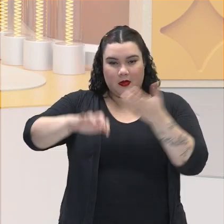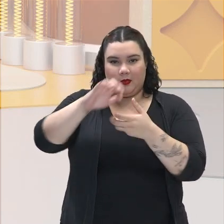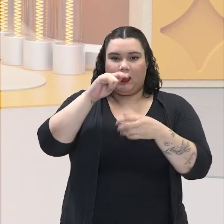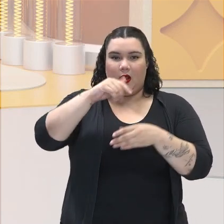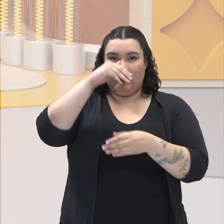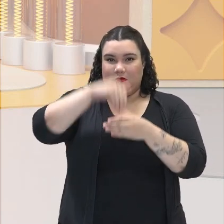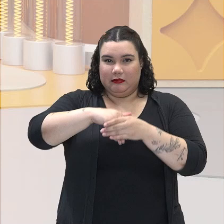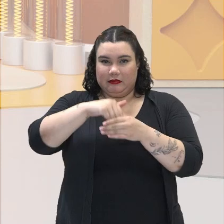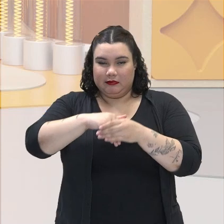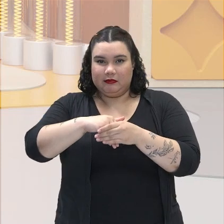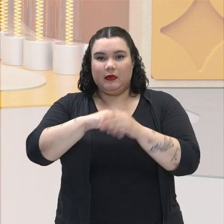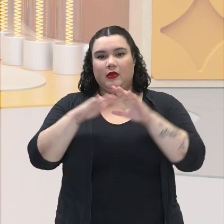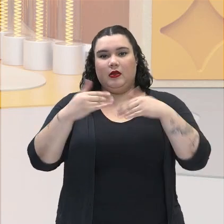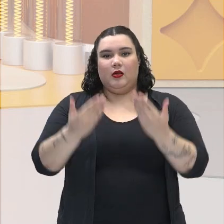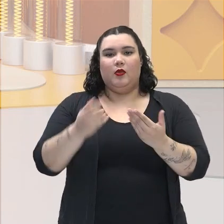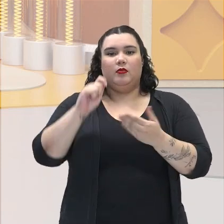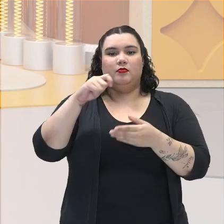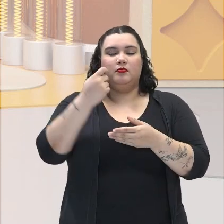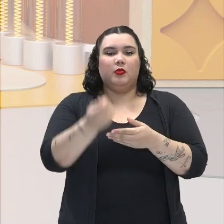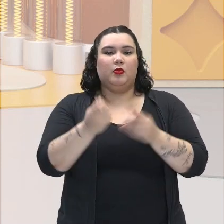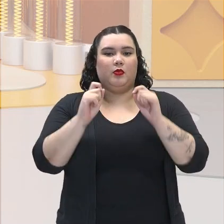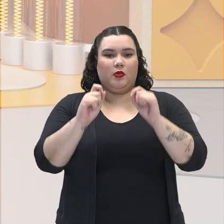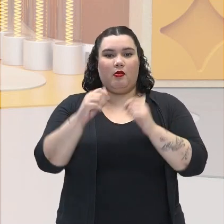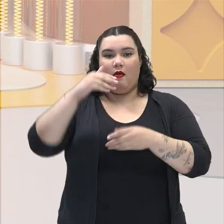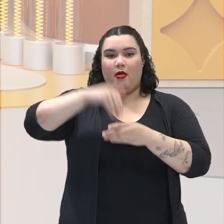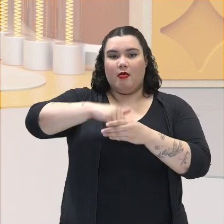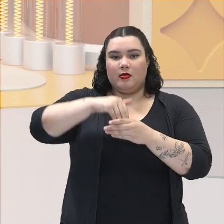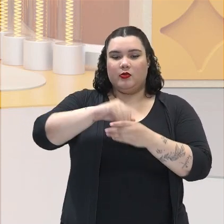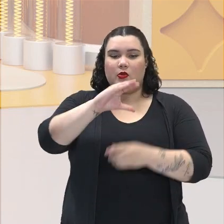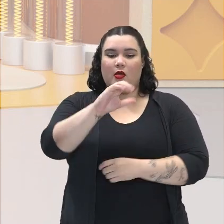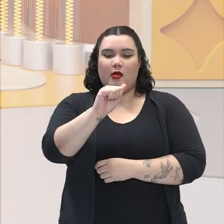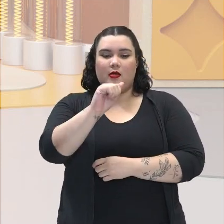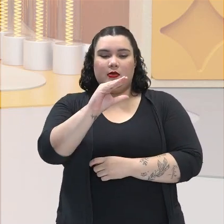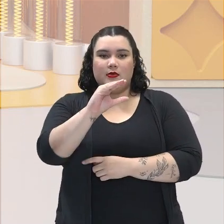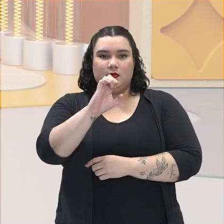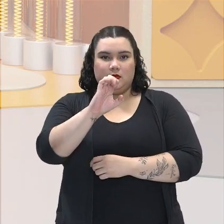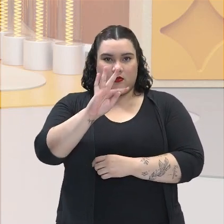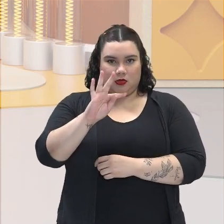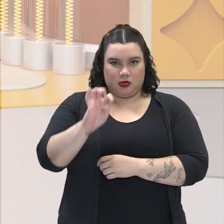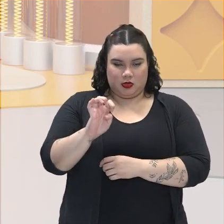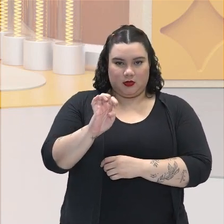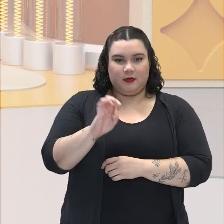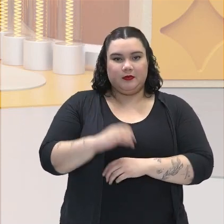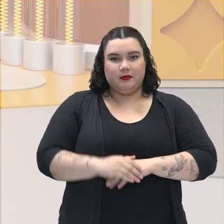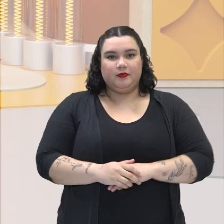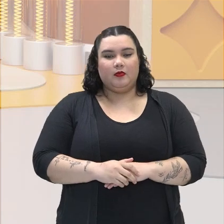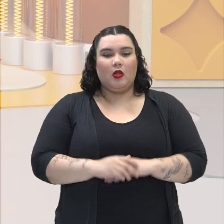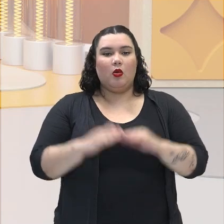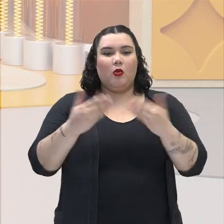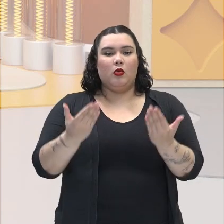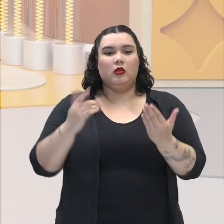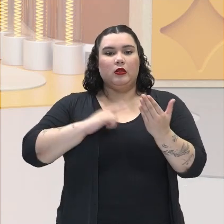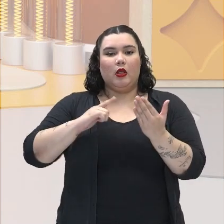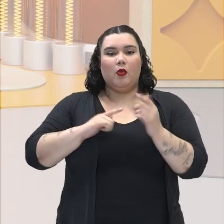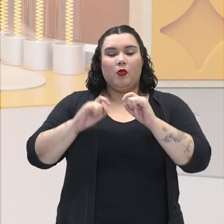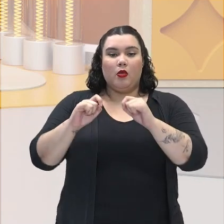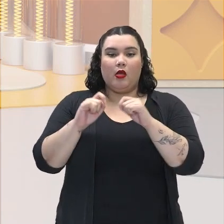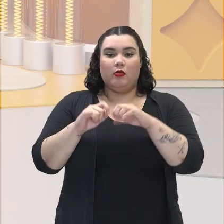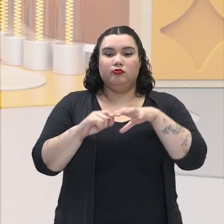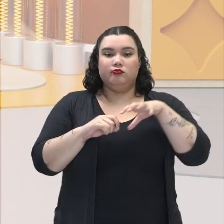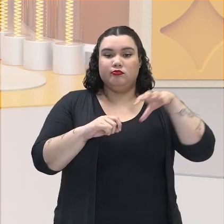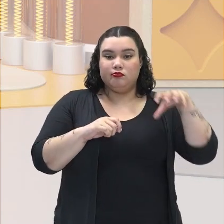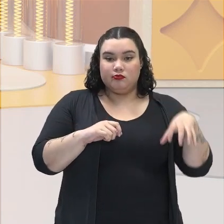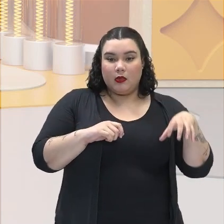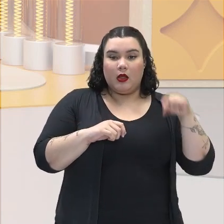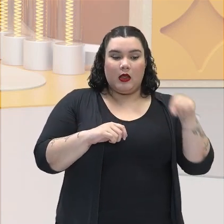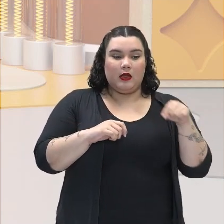apelidada de eleições do cacete. Do outro lado, então, tínhamos o Partido Conservador, que era apelidado de Sacoaremas,